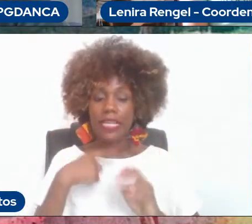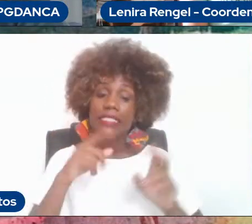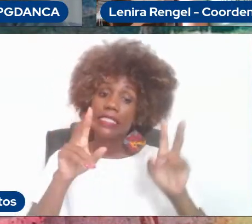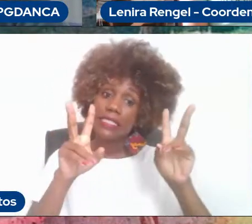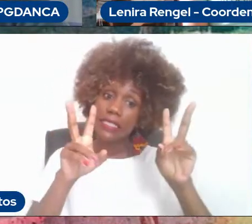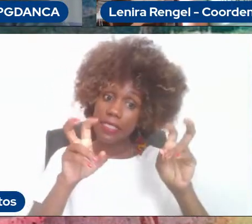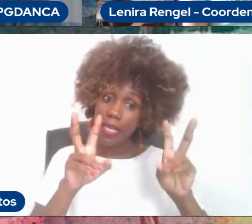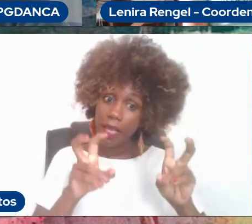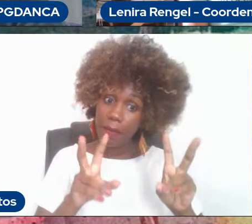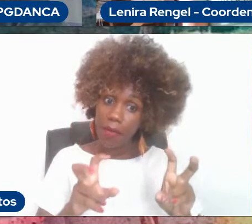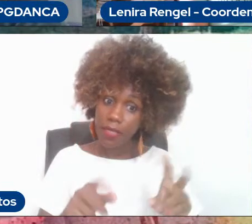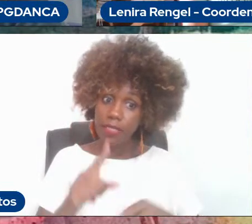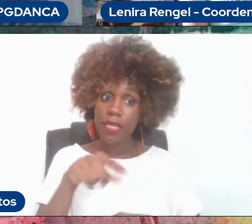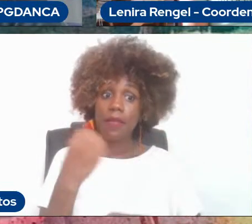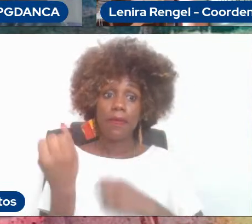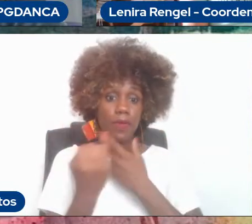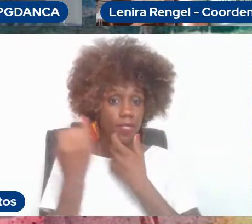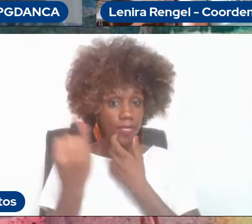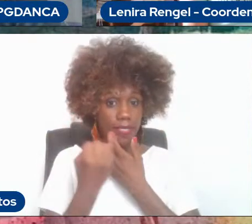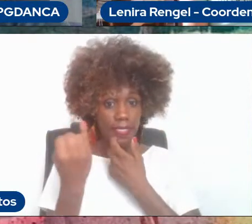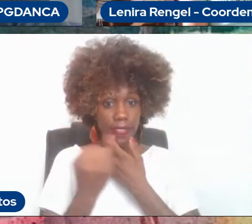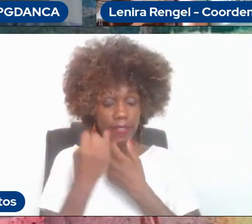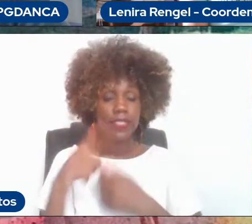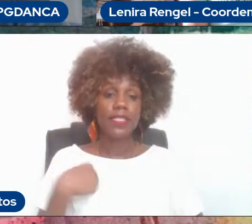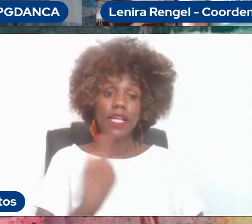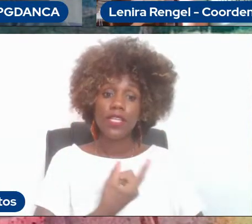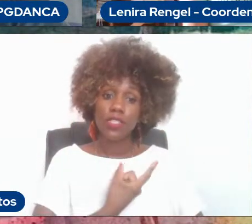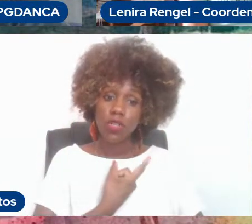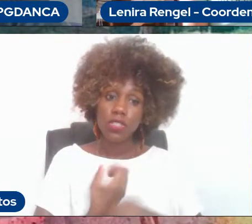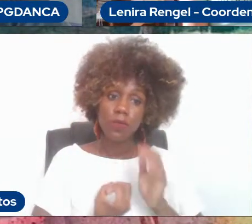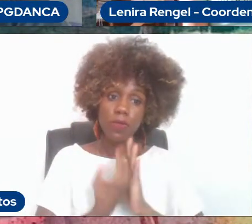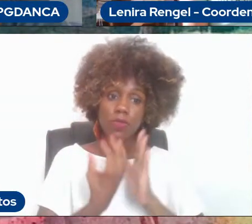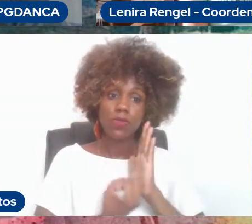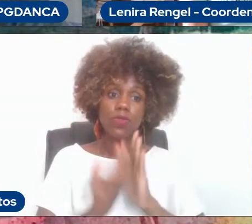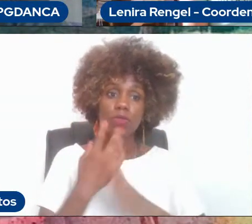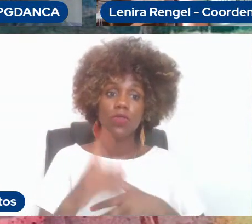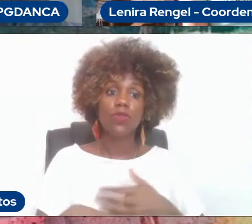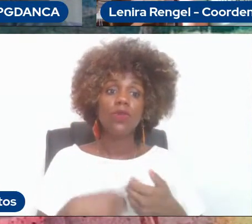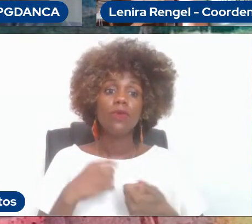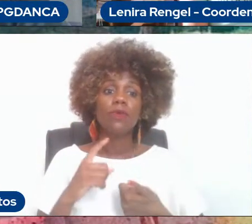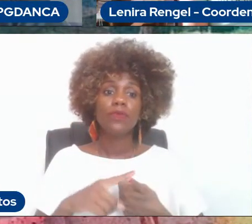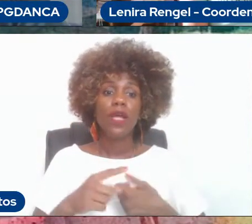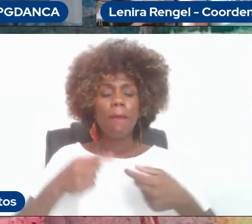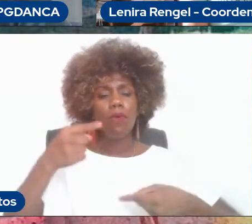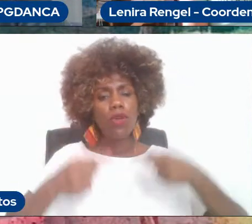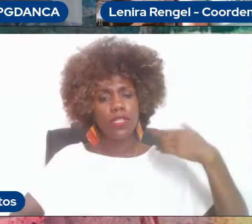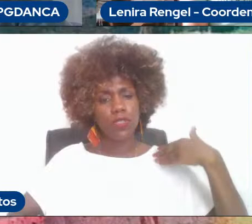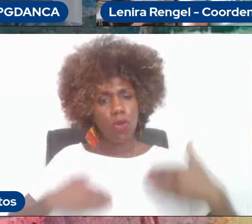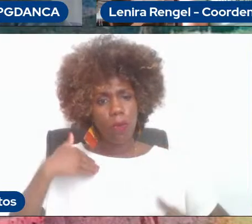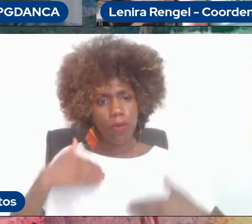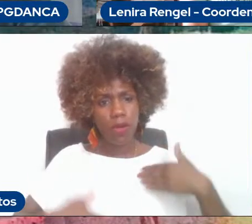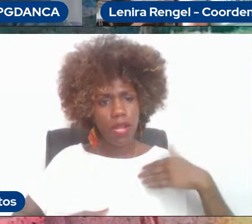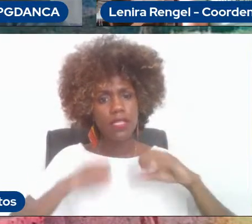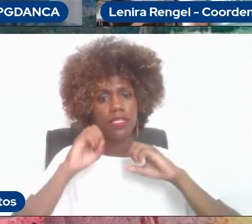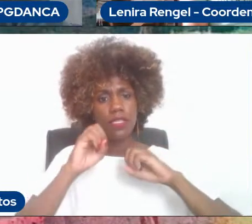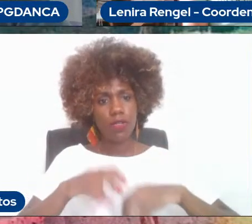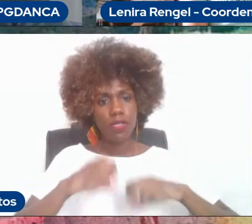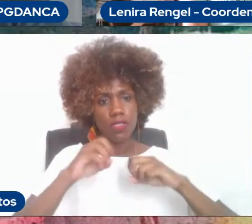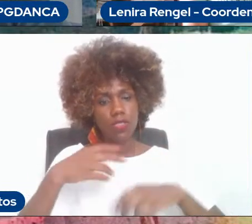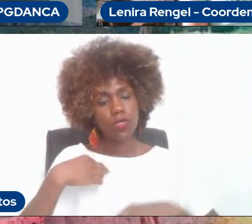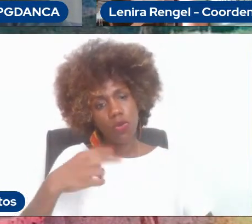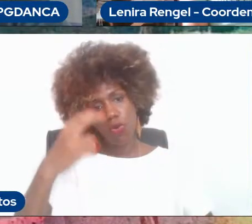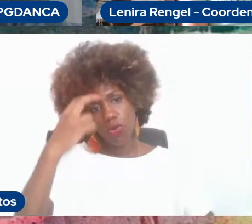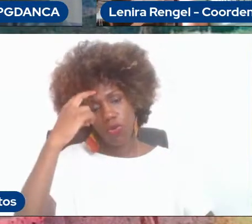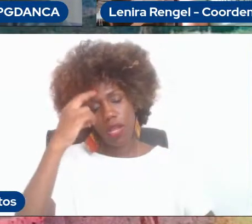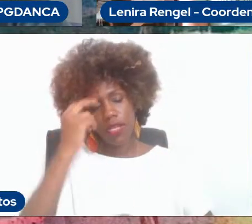que são também reverberações das nossas produções, né. Então, políticas corporais, educacionais, culturais e